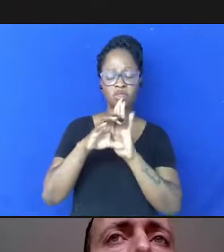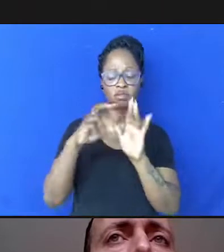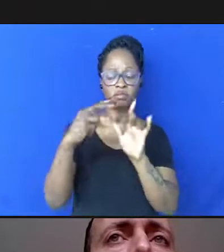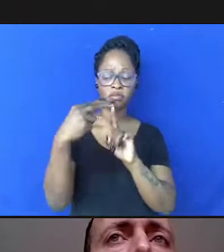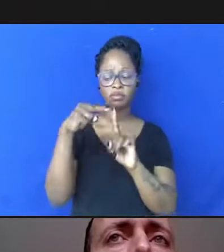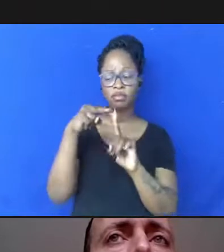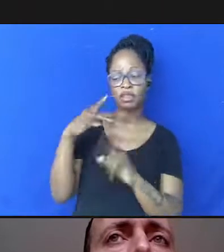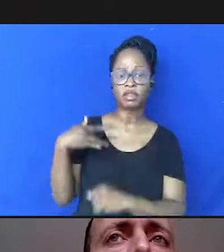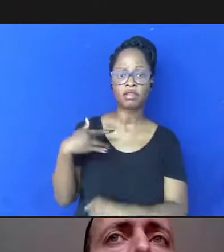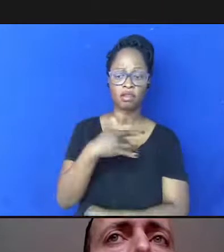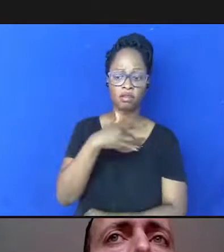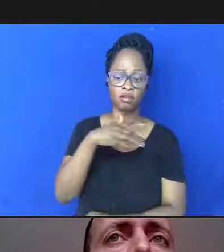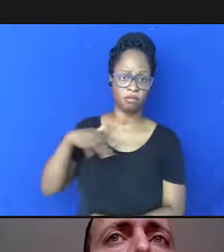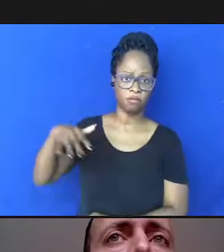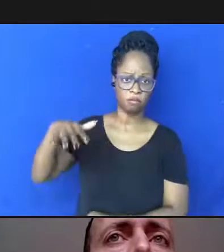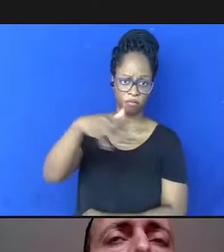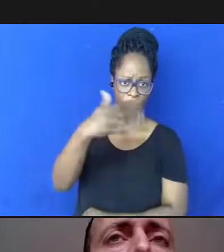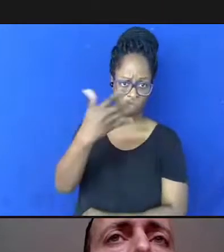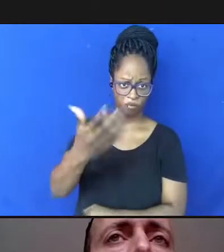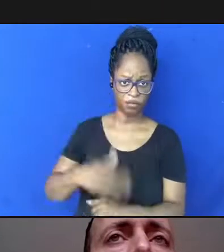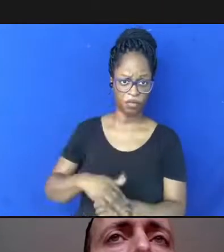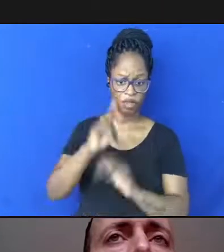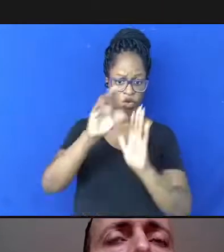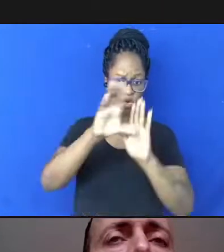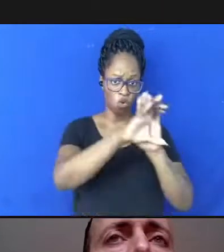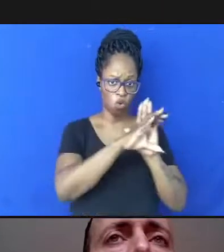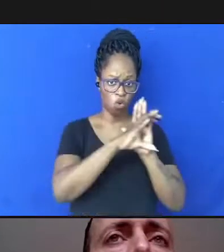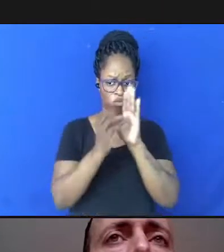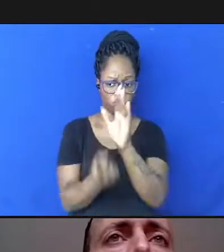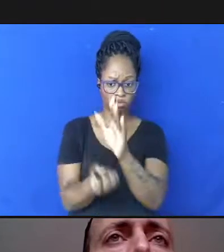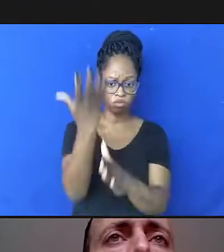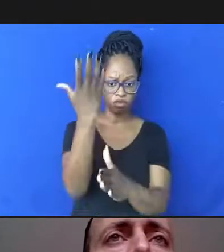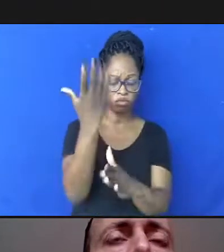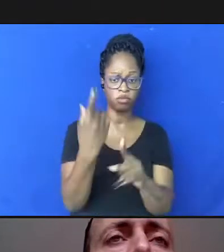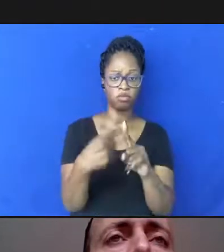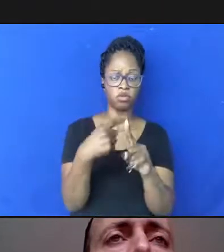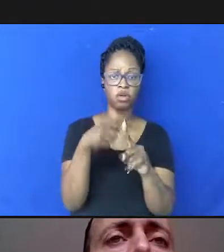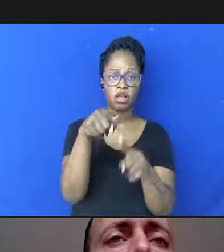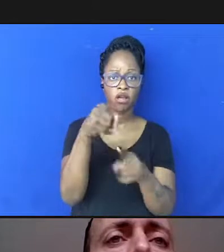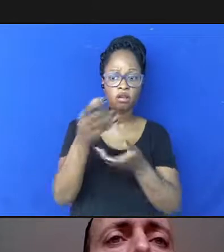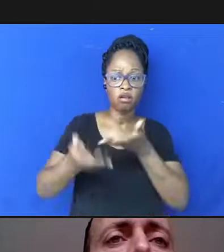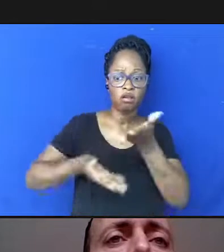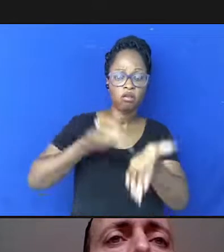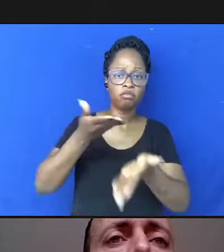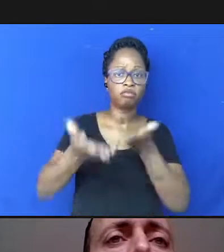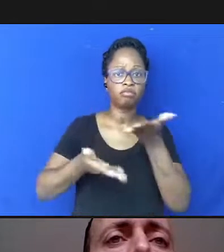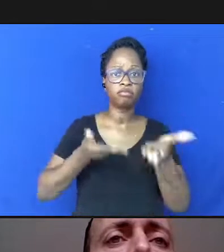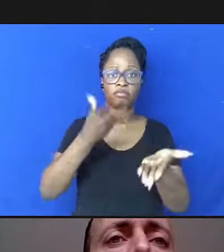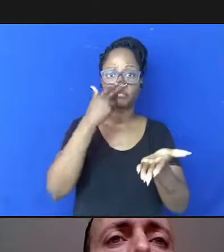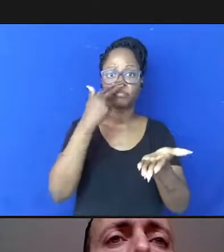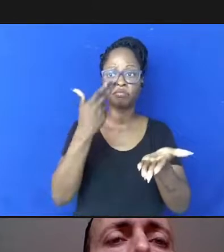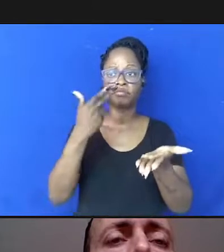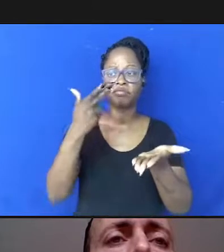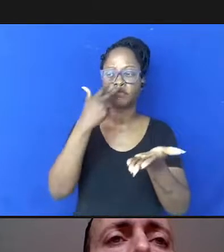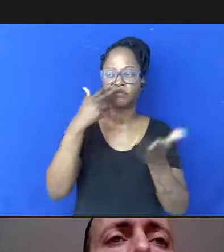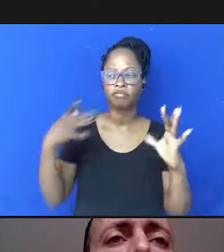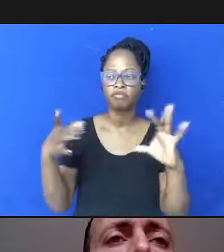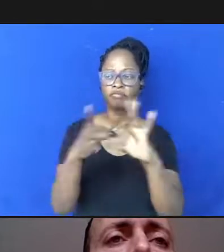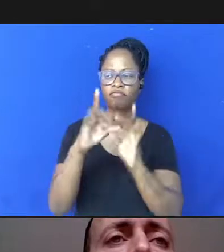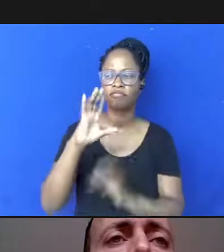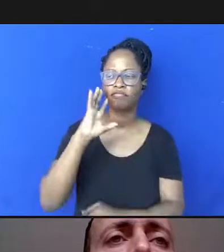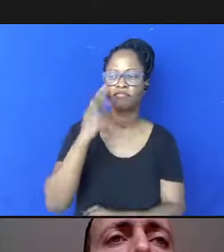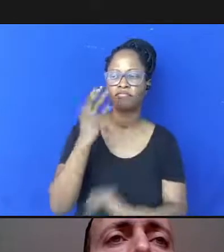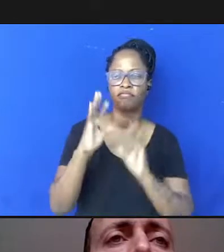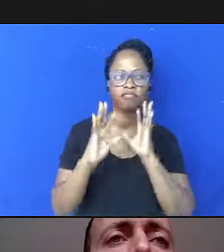saúde ambiental como conceitos emergentes que tratam de emparelhar de resolver essas